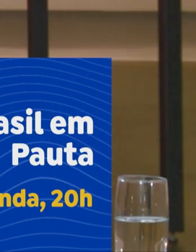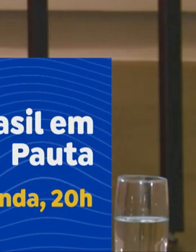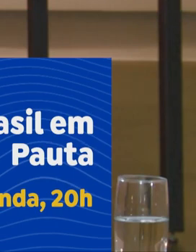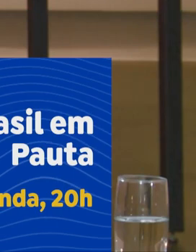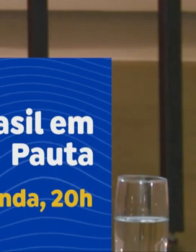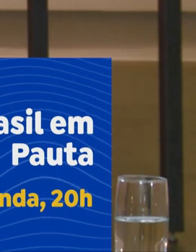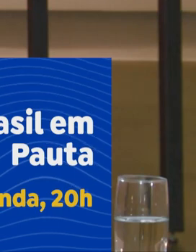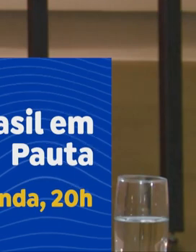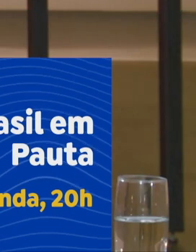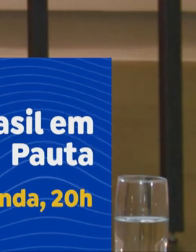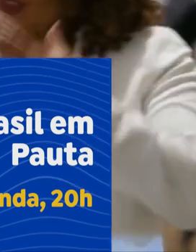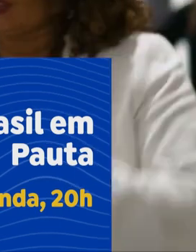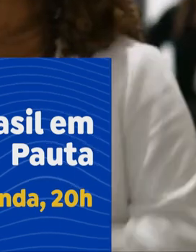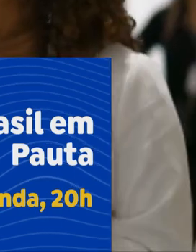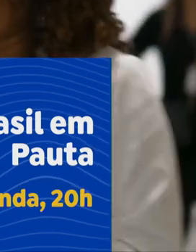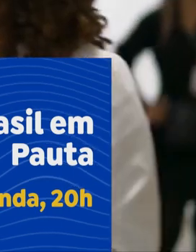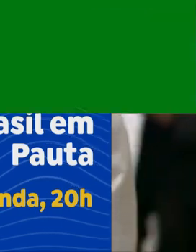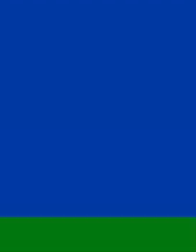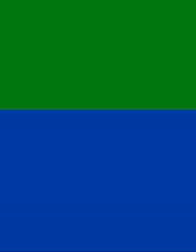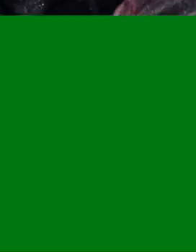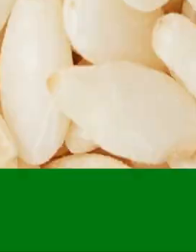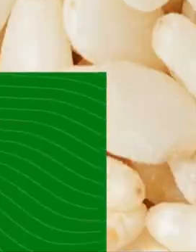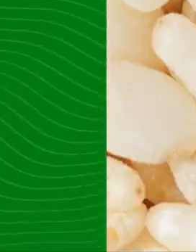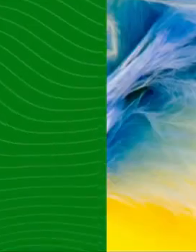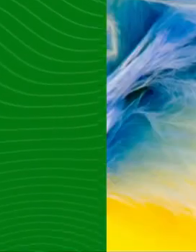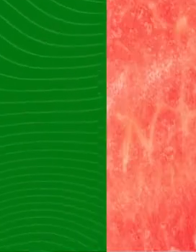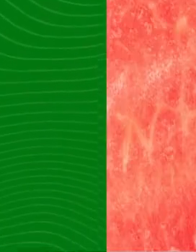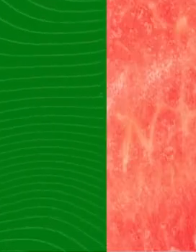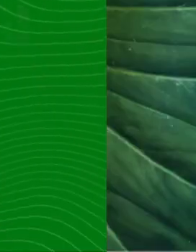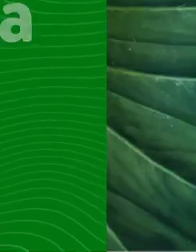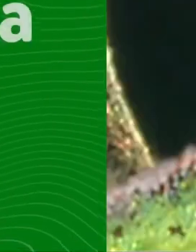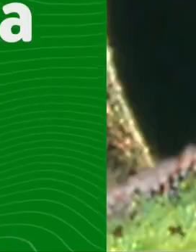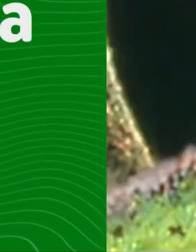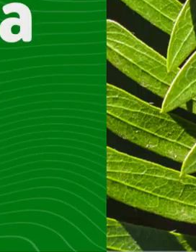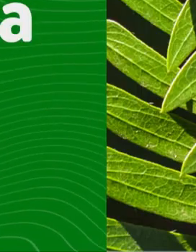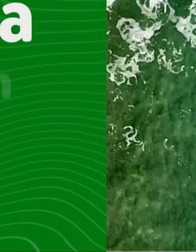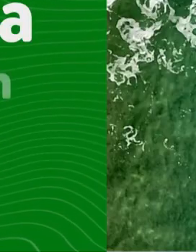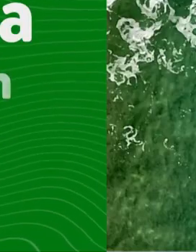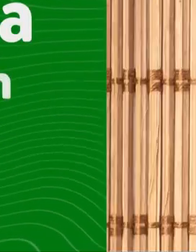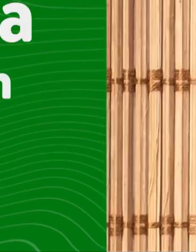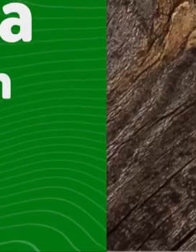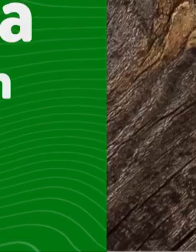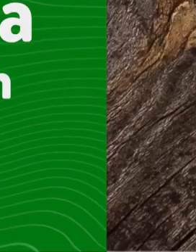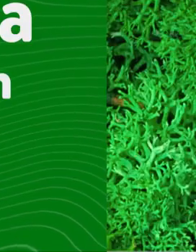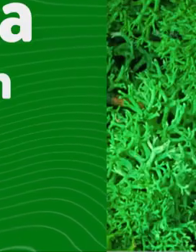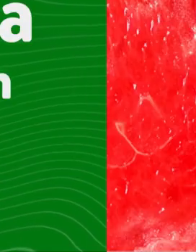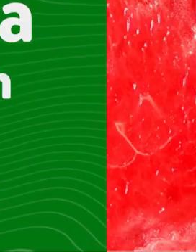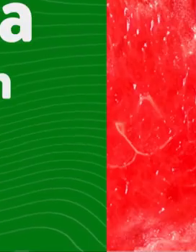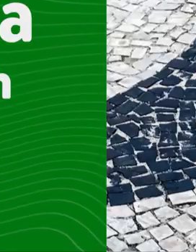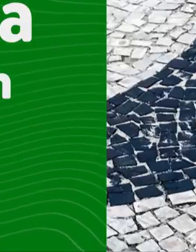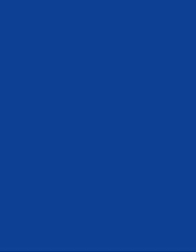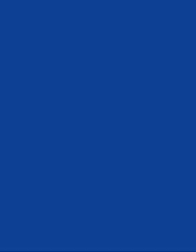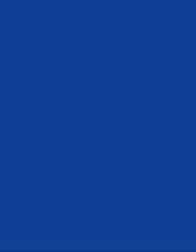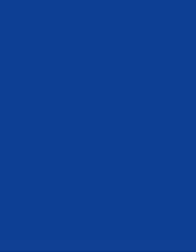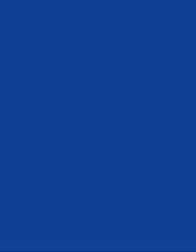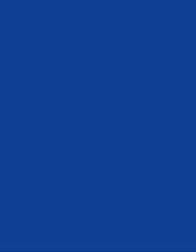preciso a gente atender a população como um todo, né? Brasil em Pauta. Segunda, oito da noite.